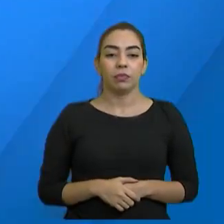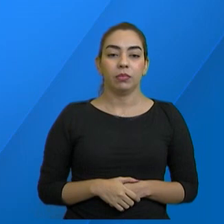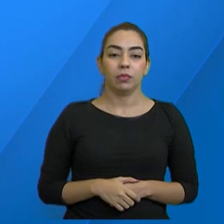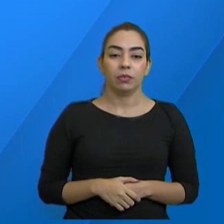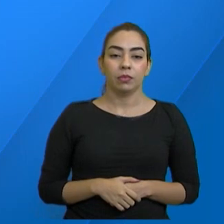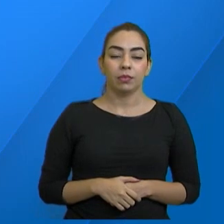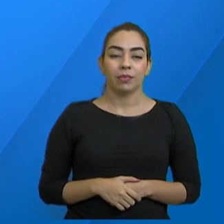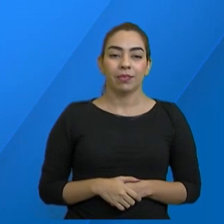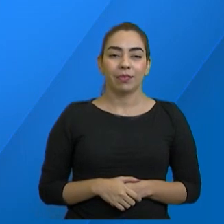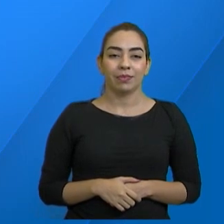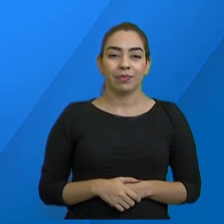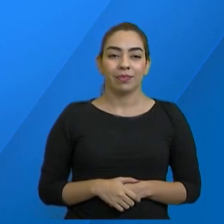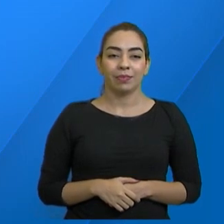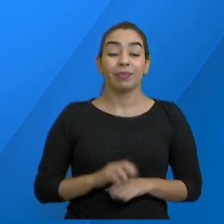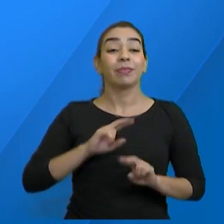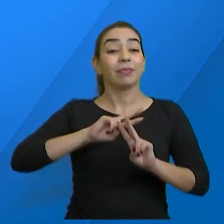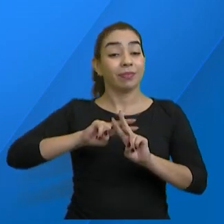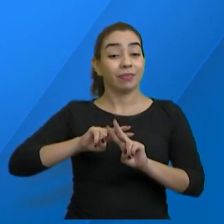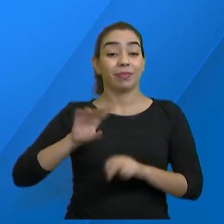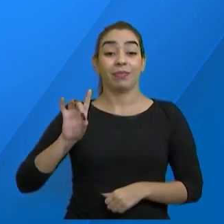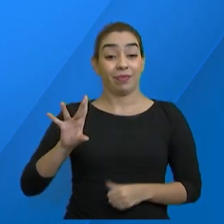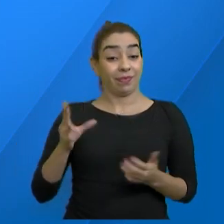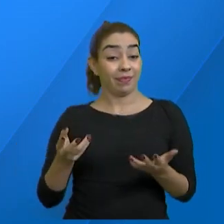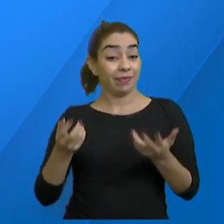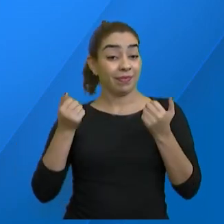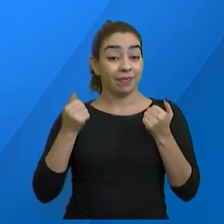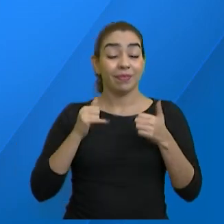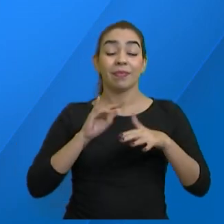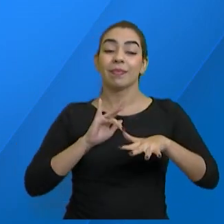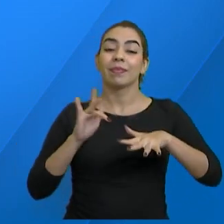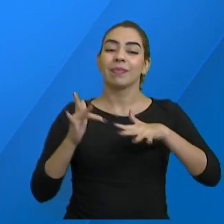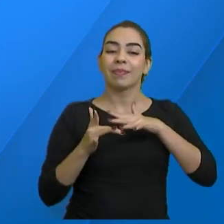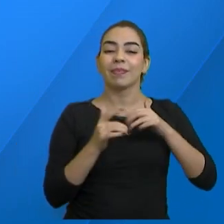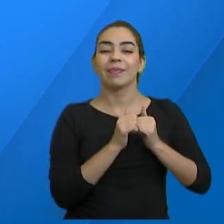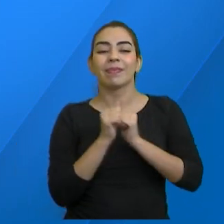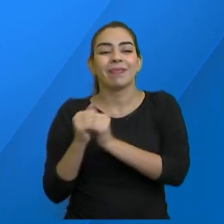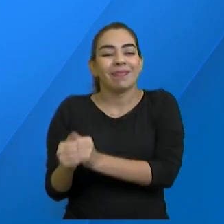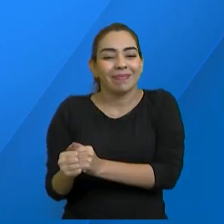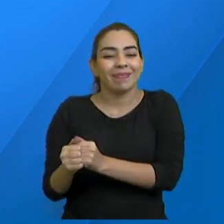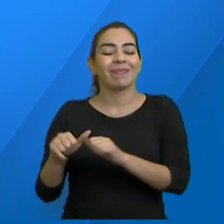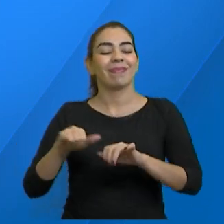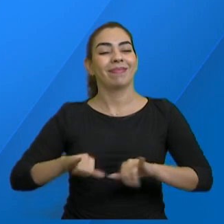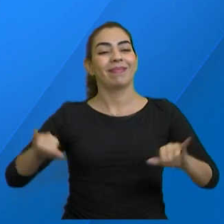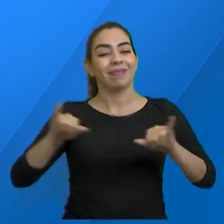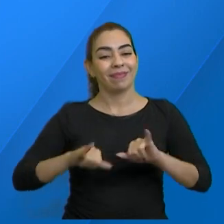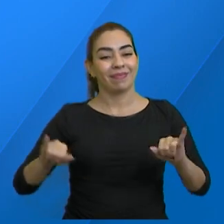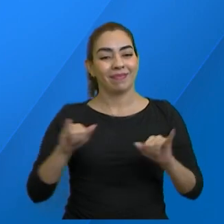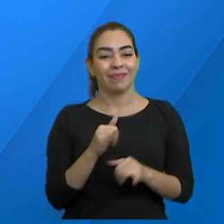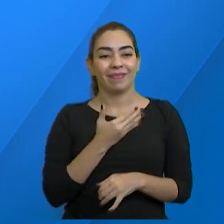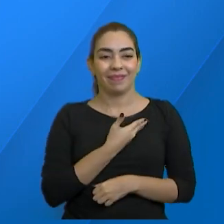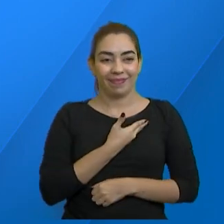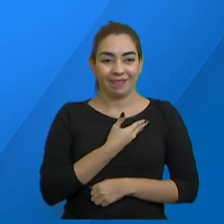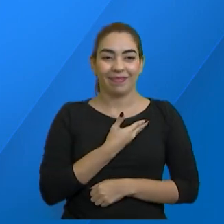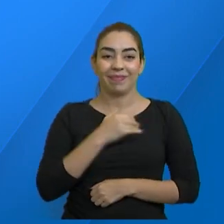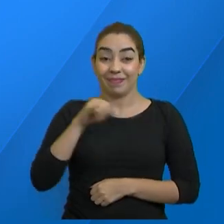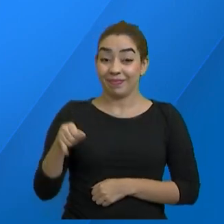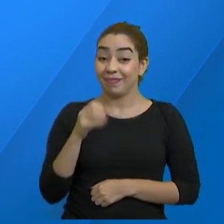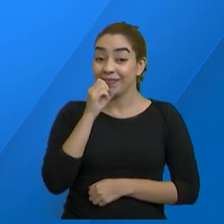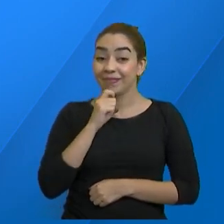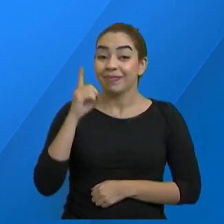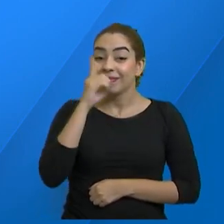A Só Vamo está nas redes sociais, segue a gente, deixe seu comentário lá e compartilha com a galera toda. Aproveite seu fim de semana.